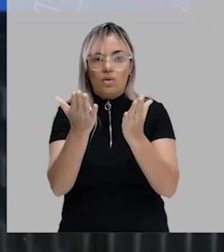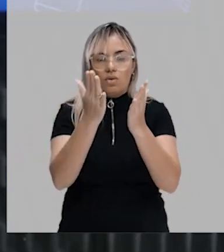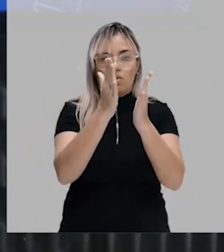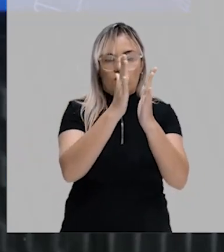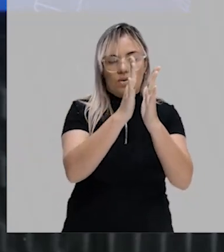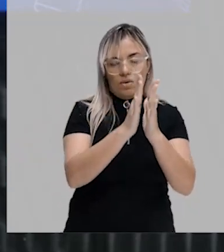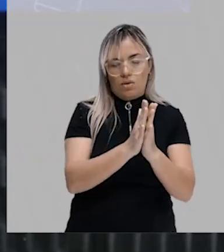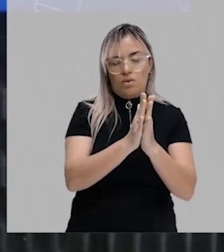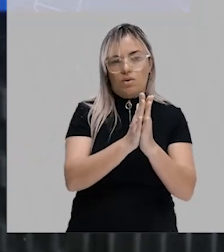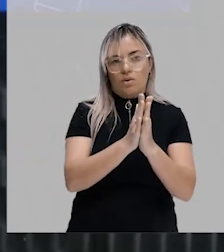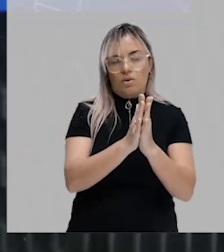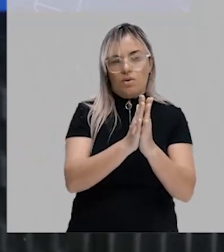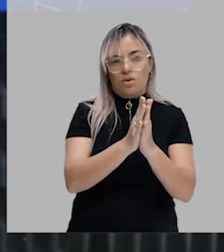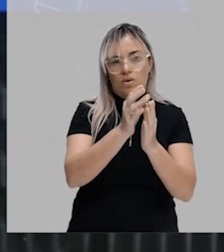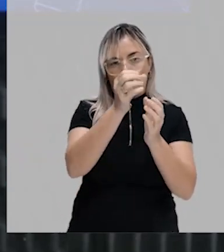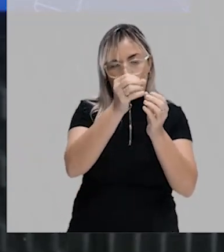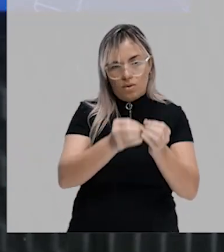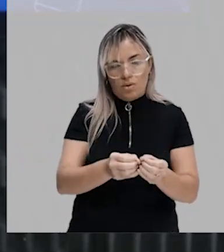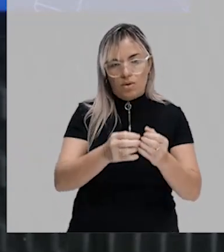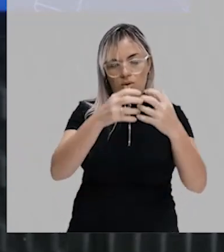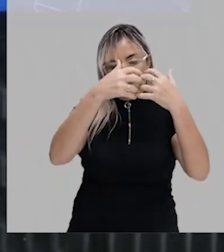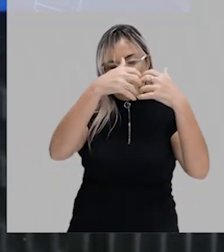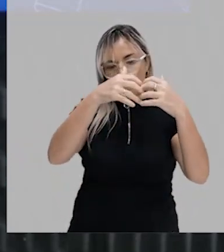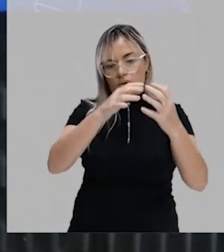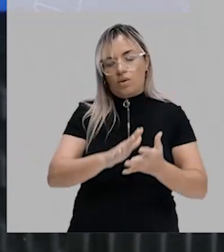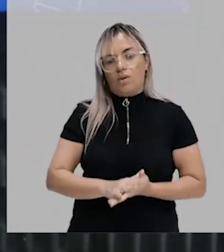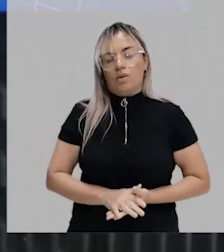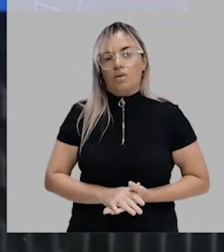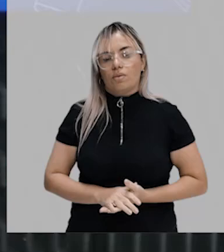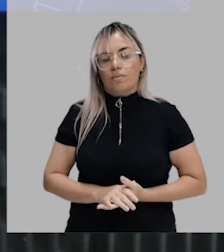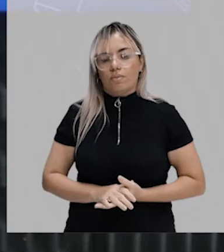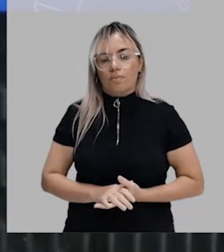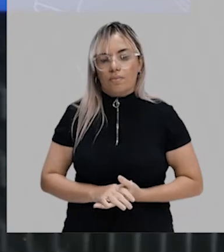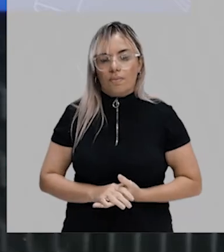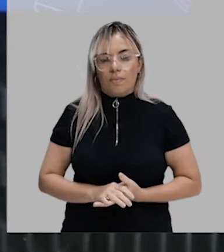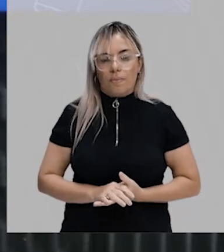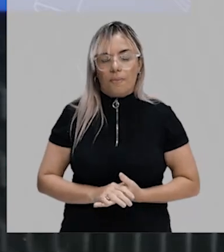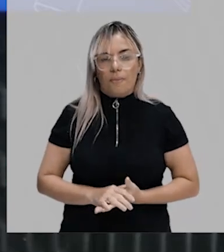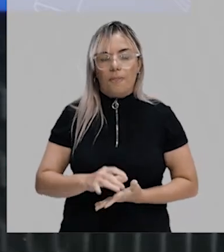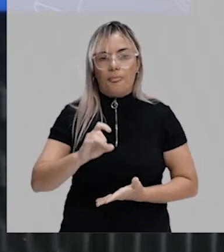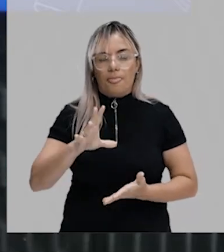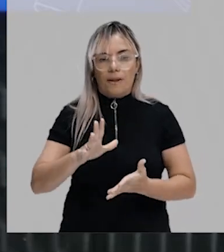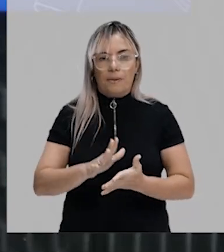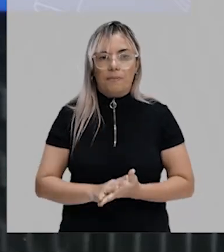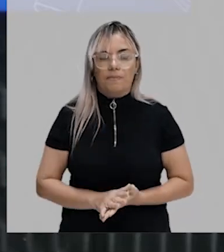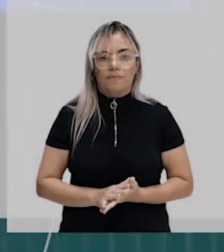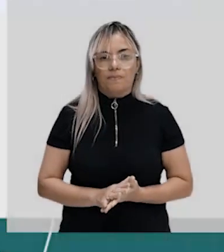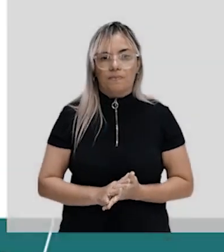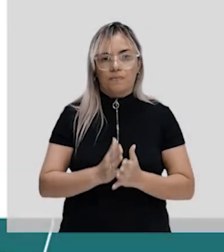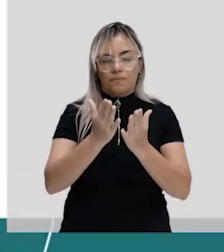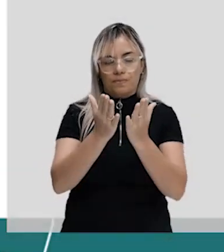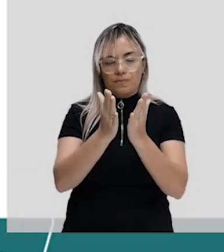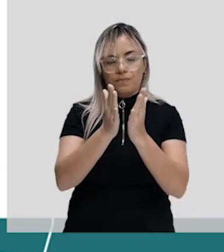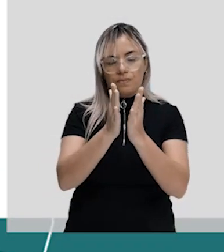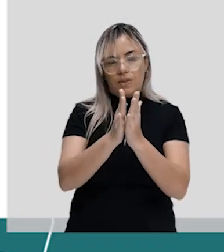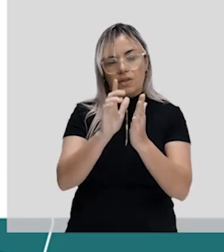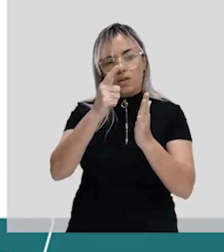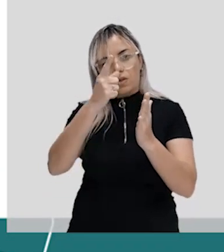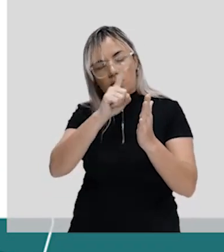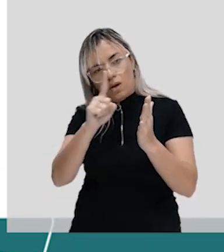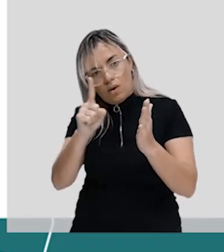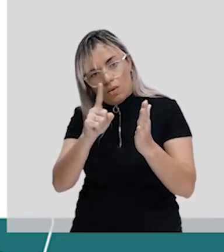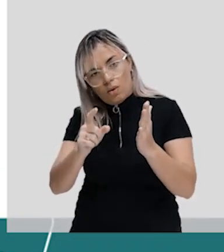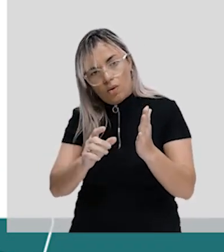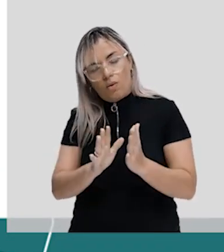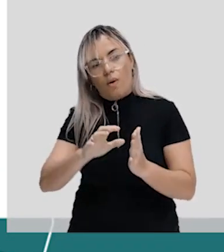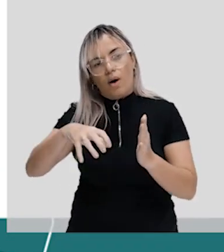ali daquela placa neural que a gente comentou lá no embrião, tá? Só que se esse fechamento, ele não acontecer